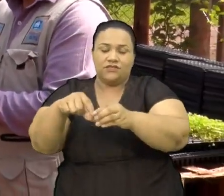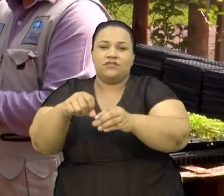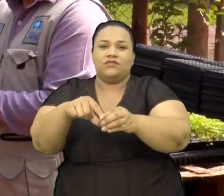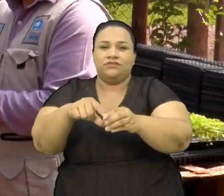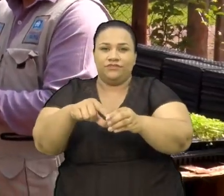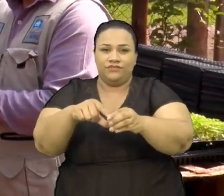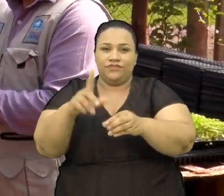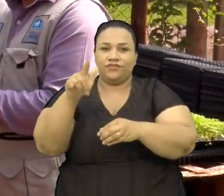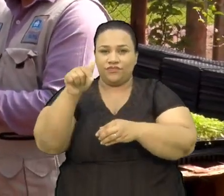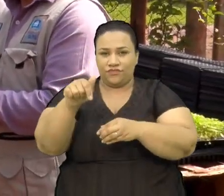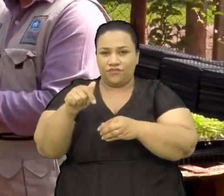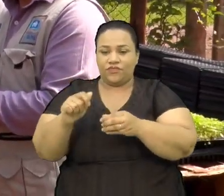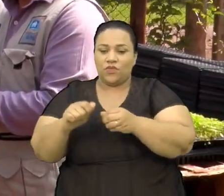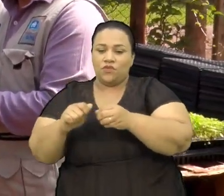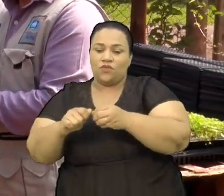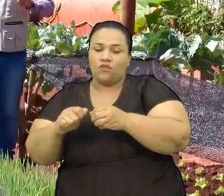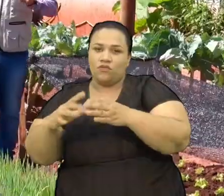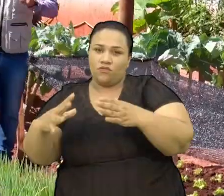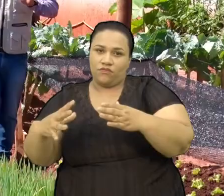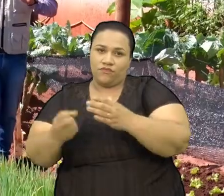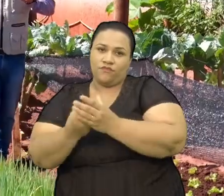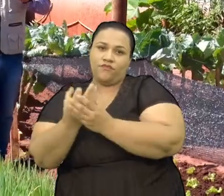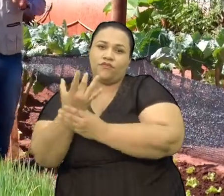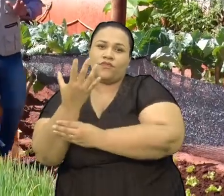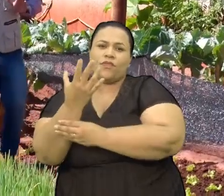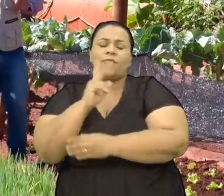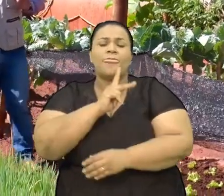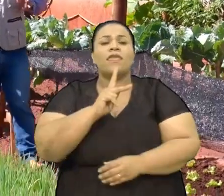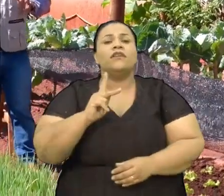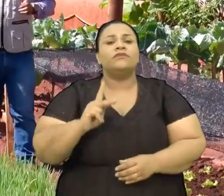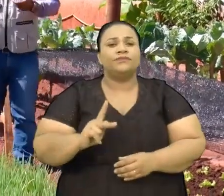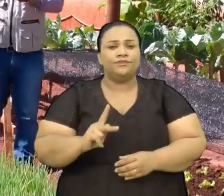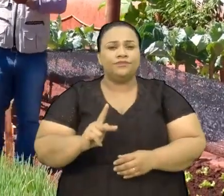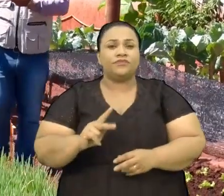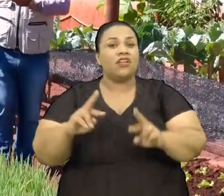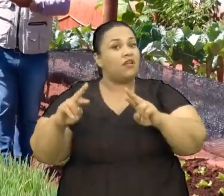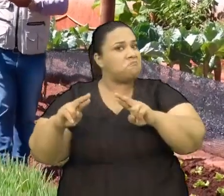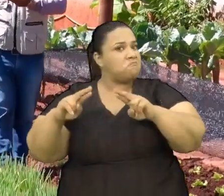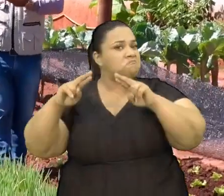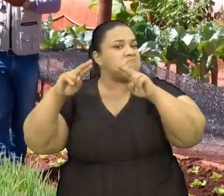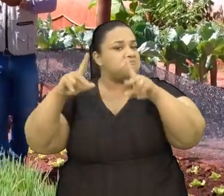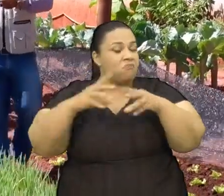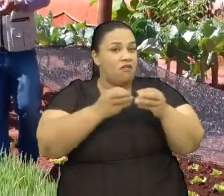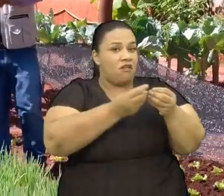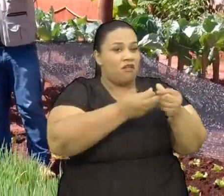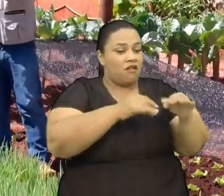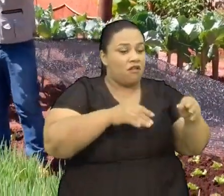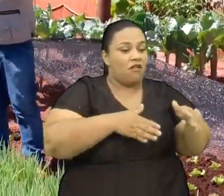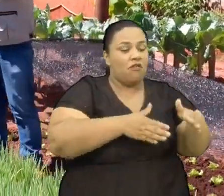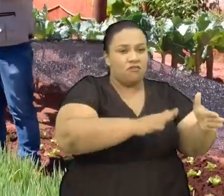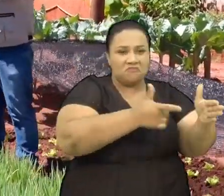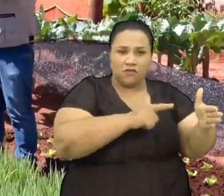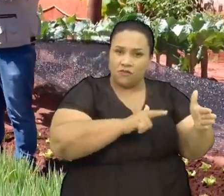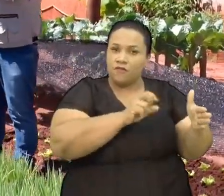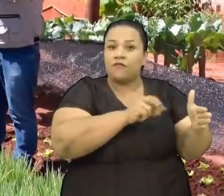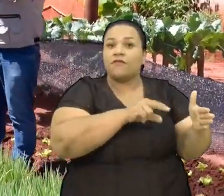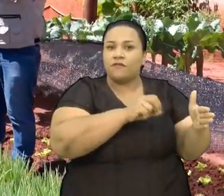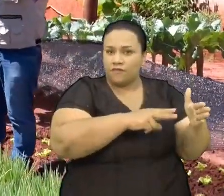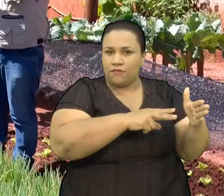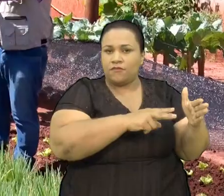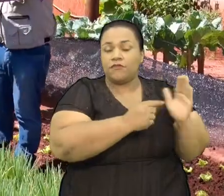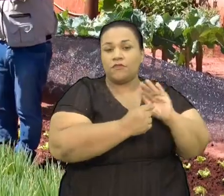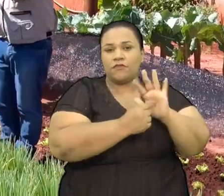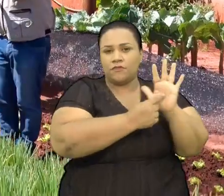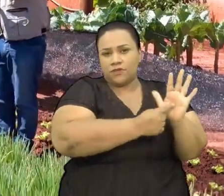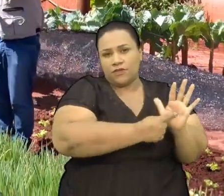Aqui da bandeja Professor Regivaldo Há uma diferença Entre a horta sintrópica Que nós mostramos